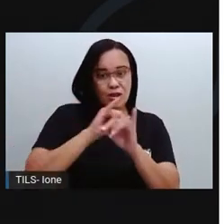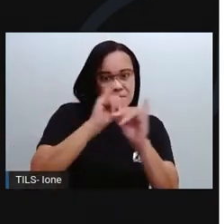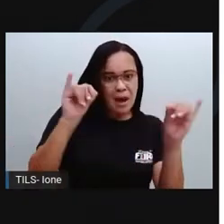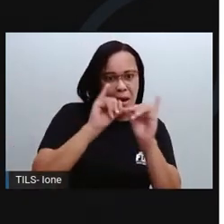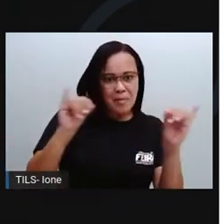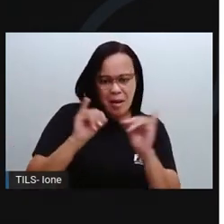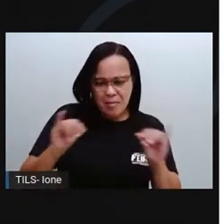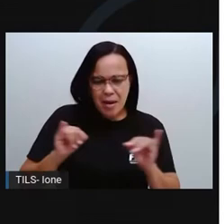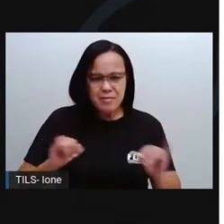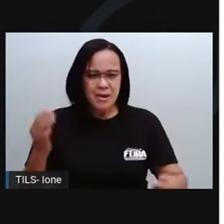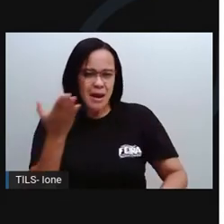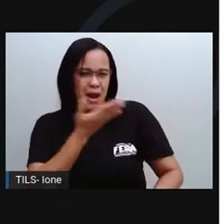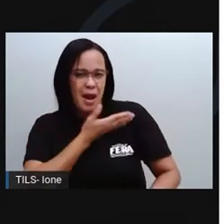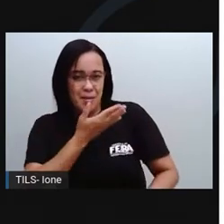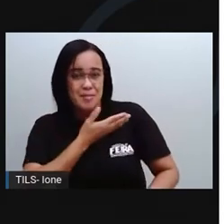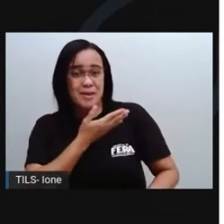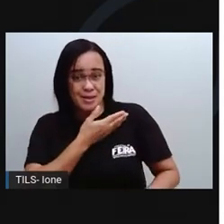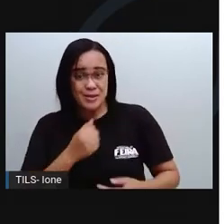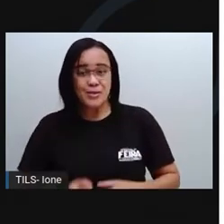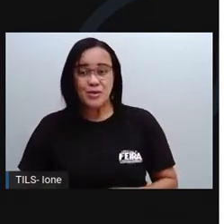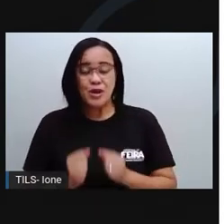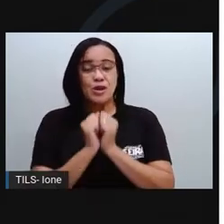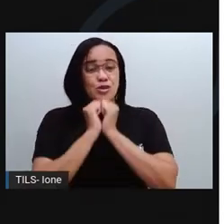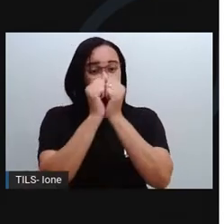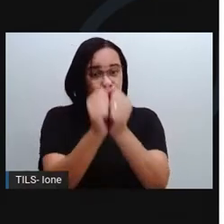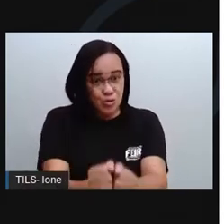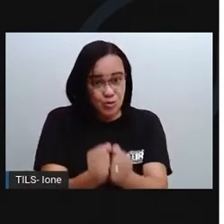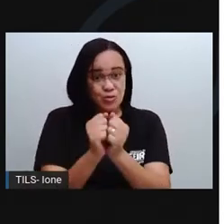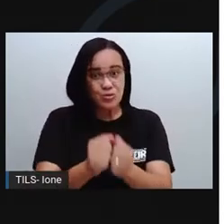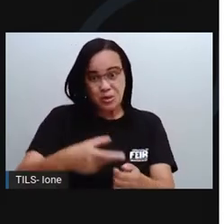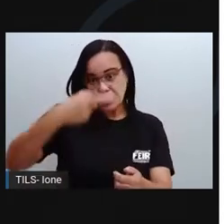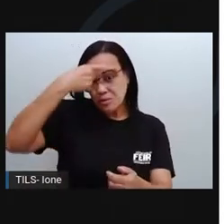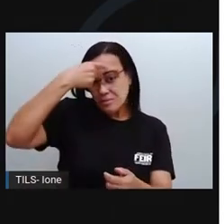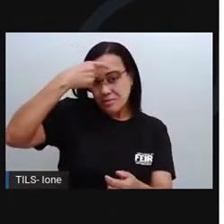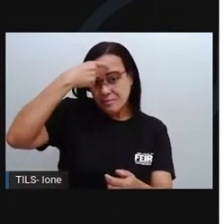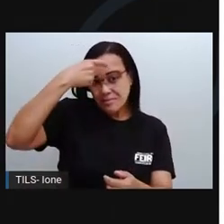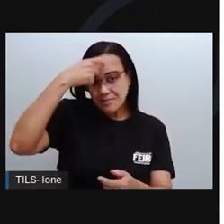Ajude a trazer mais gente para a turma dos consumidores conscientes.